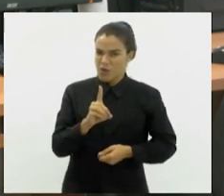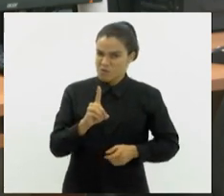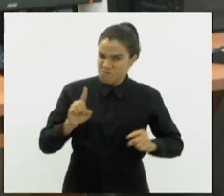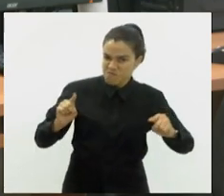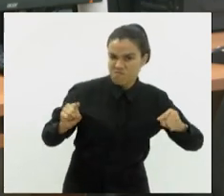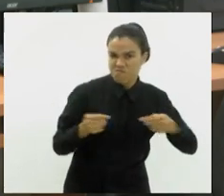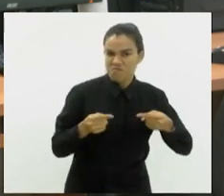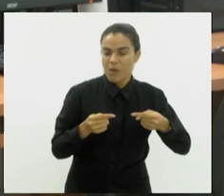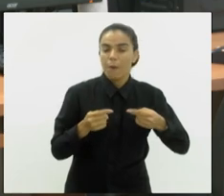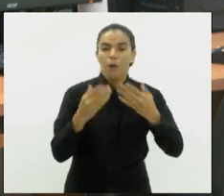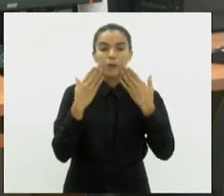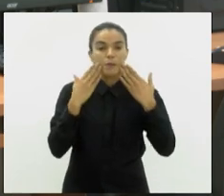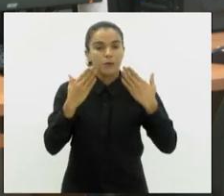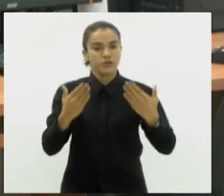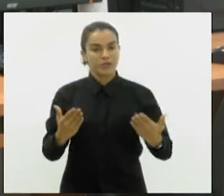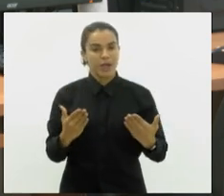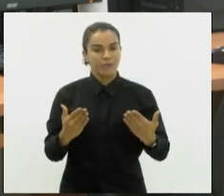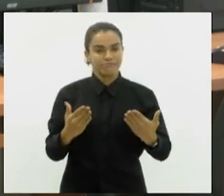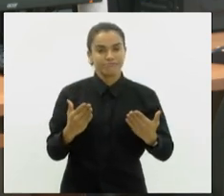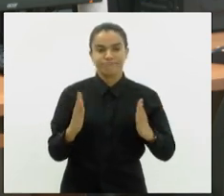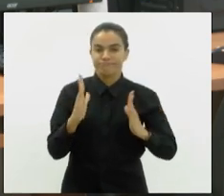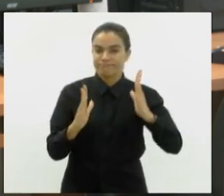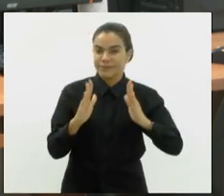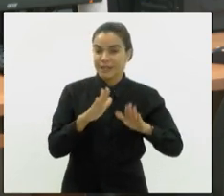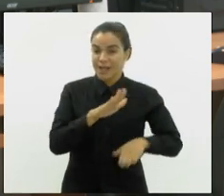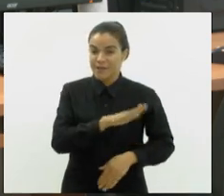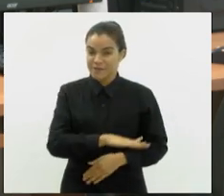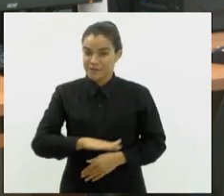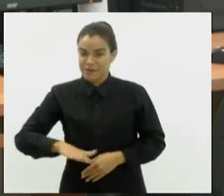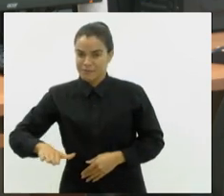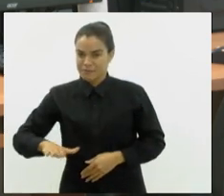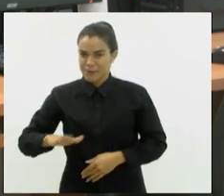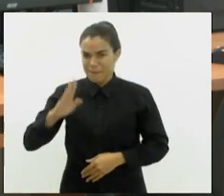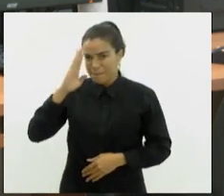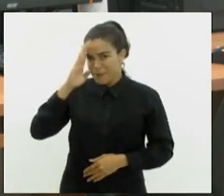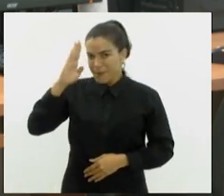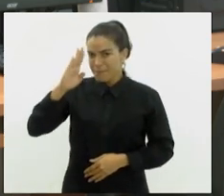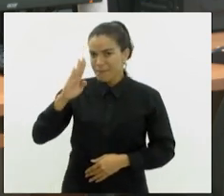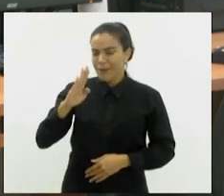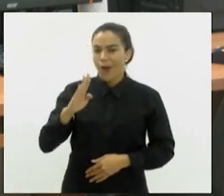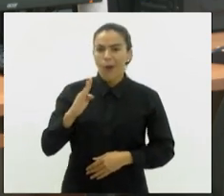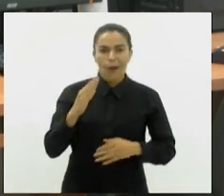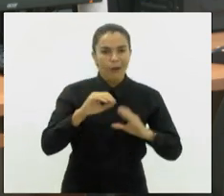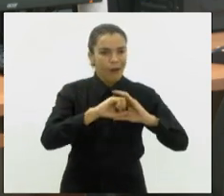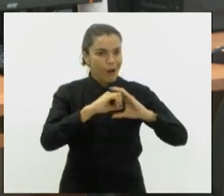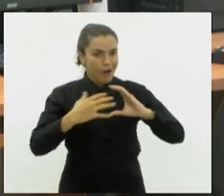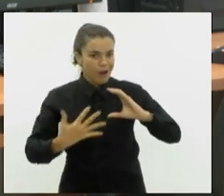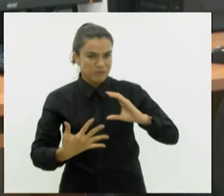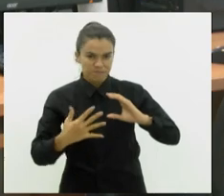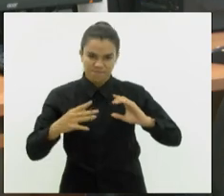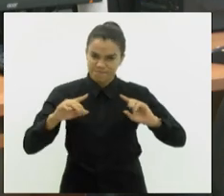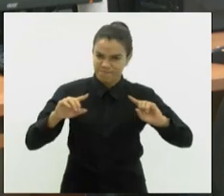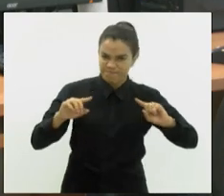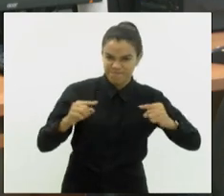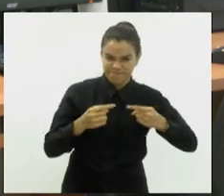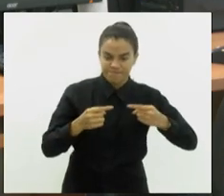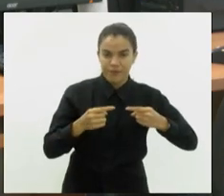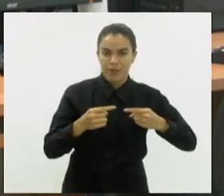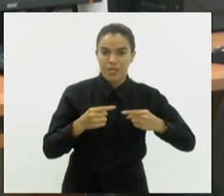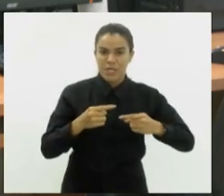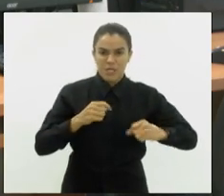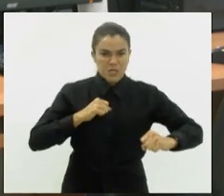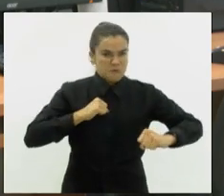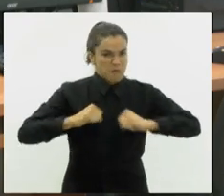pode se manifestar durante a infância e tem como principais características a irritabilidade, a desobediência e a